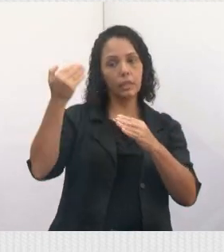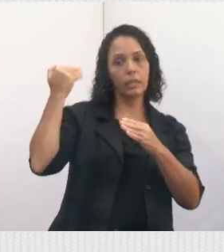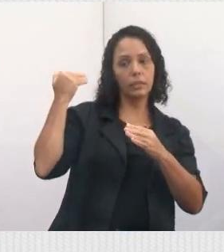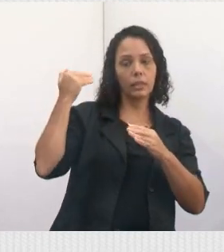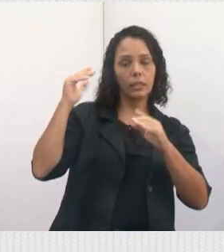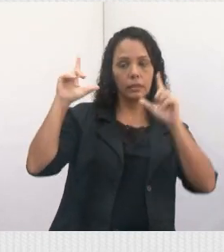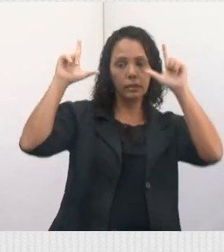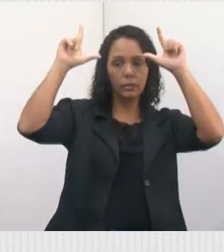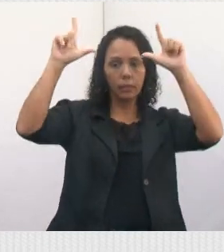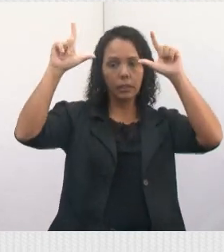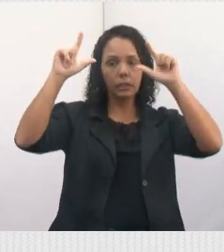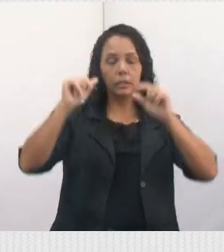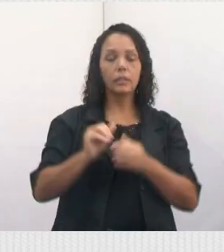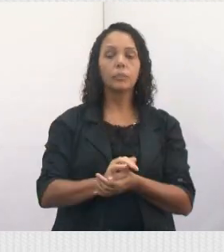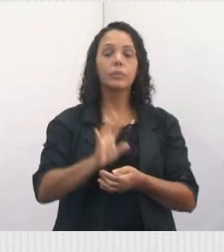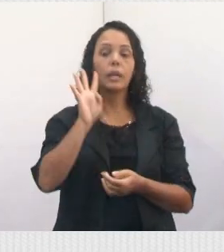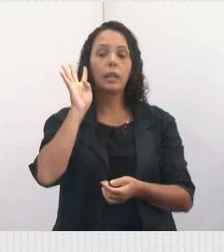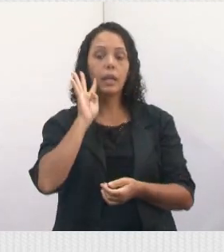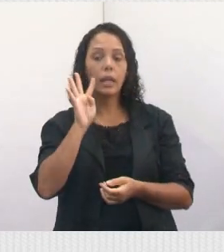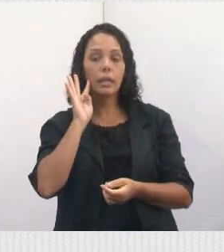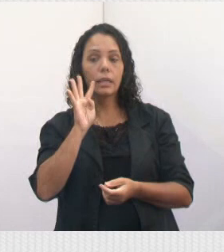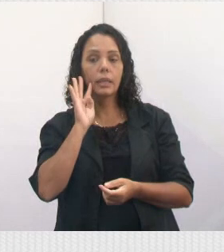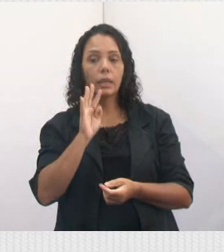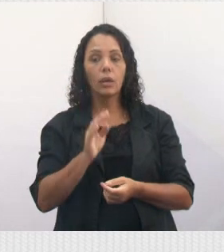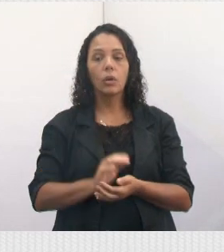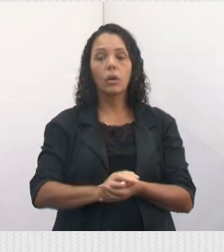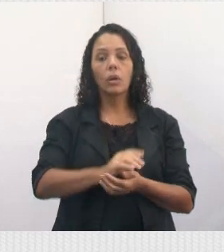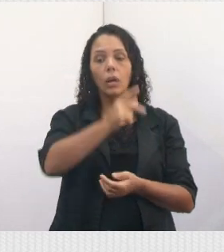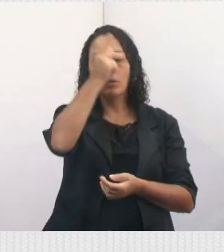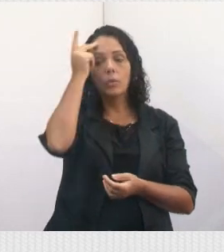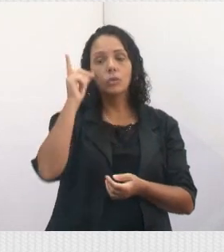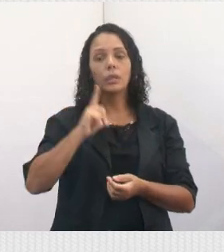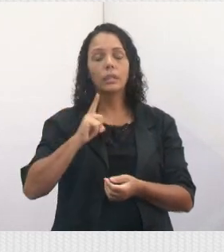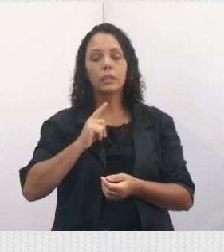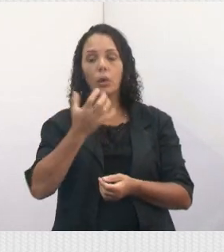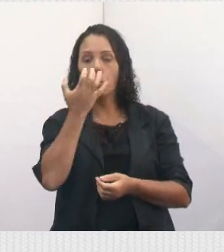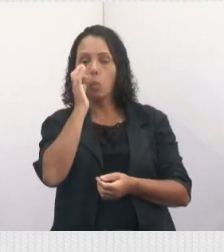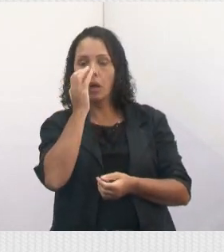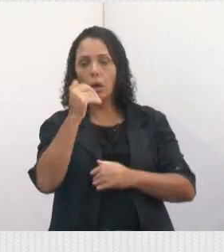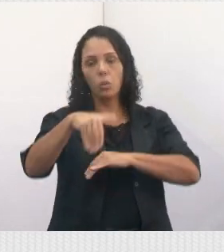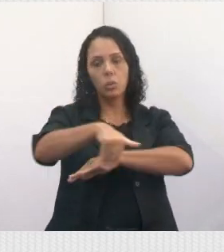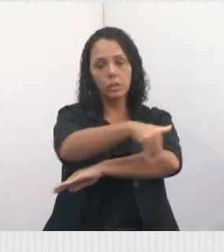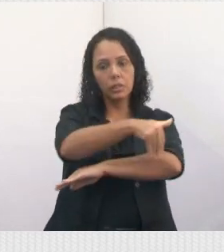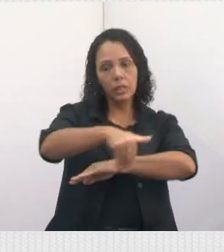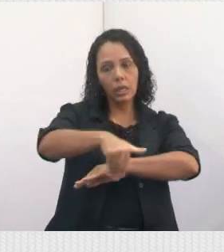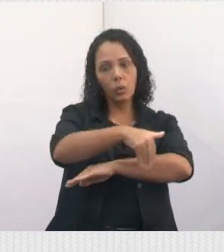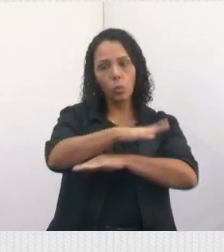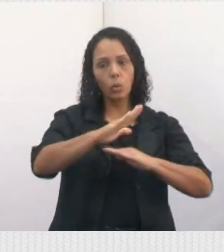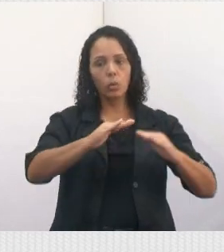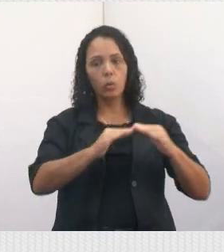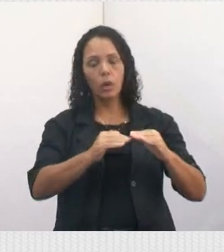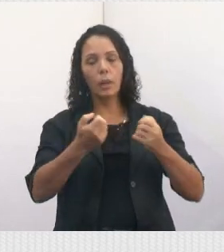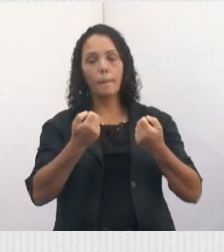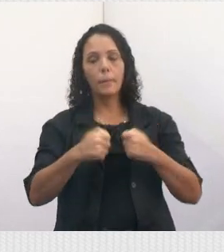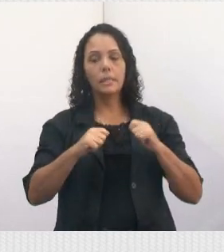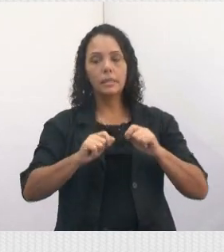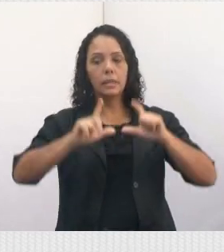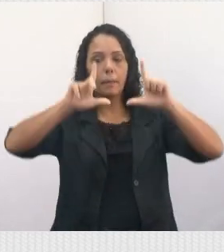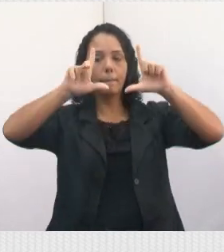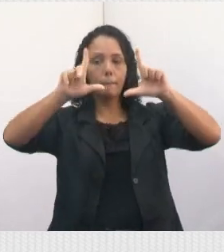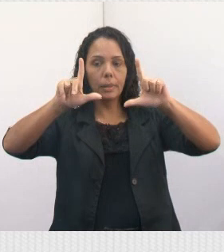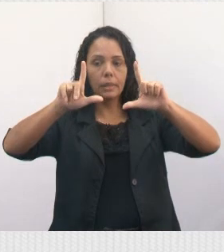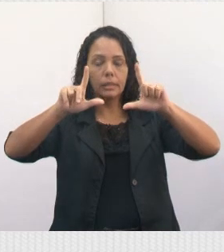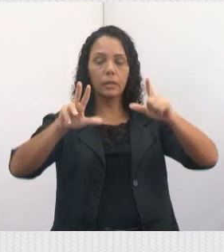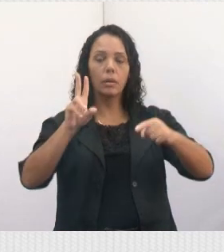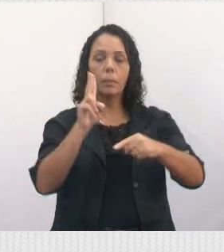plaquinha? É muito legal. Quem tem em sua rua um cão comunitário, tá colocando essa plaquinha em cima, tá? Eu acho que